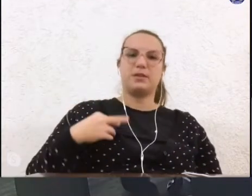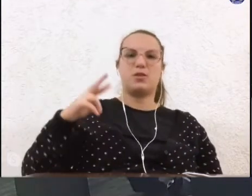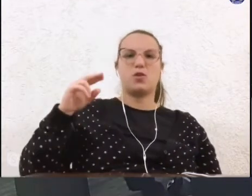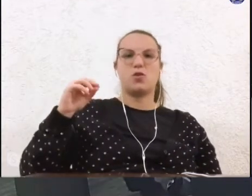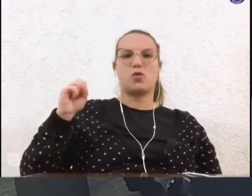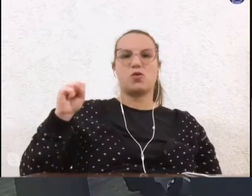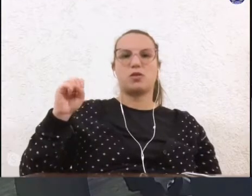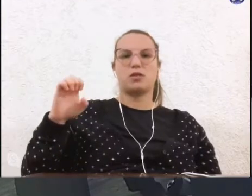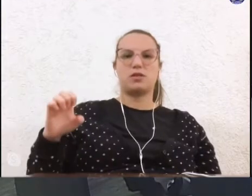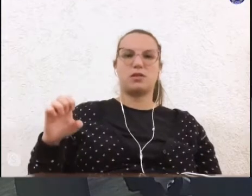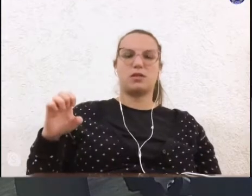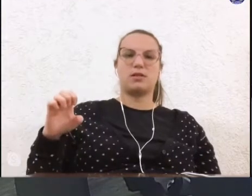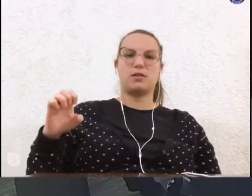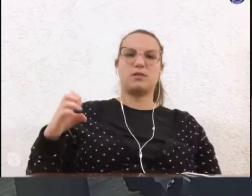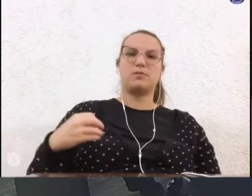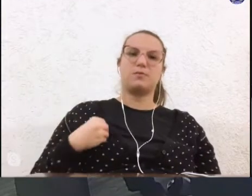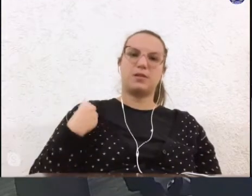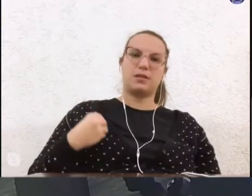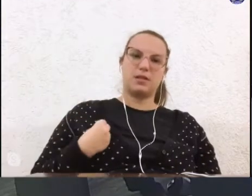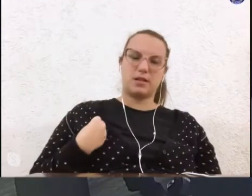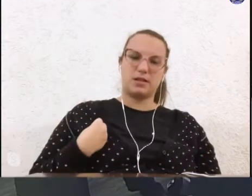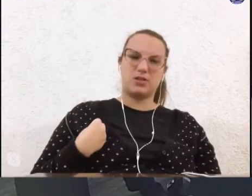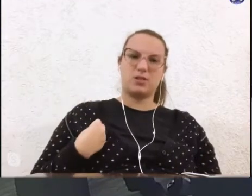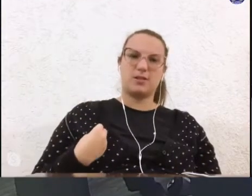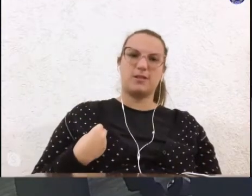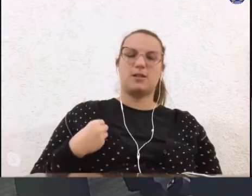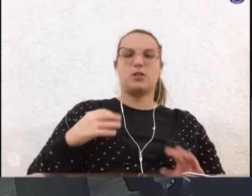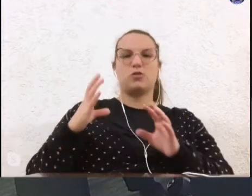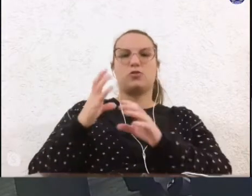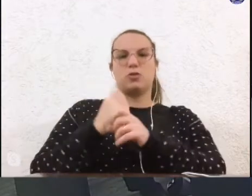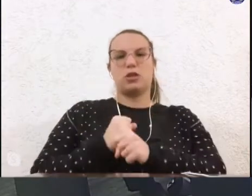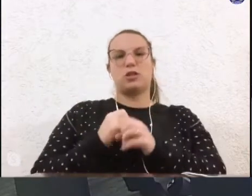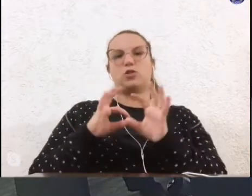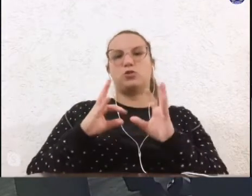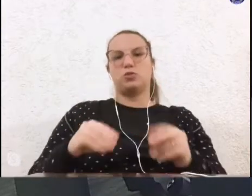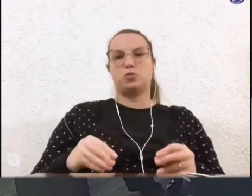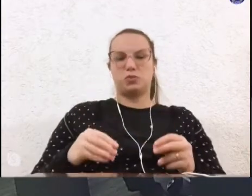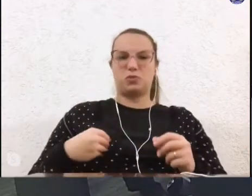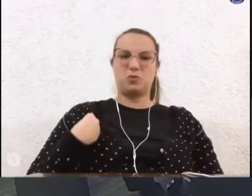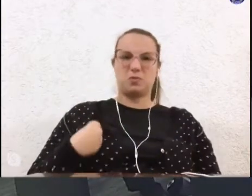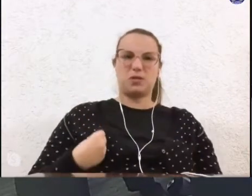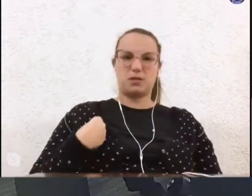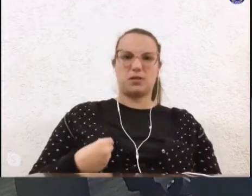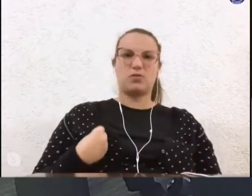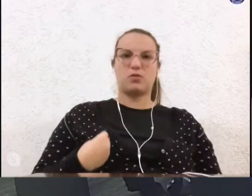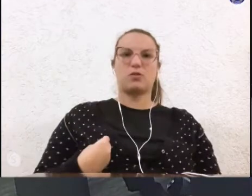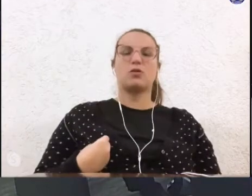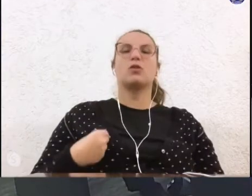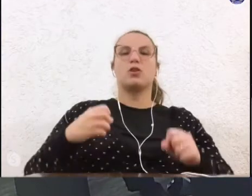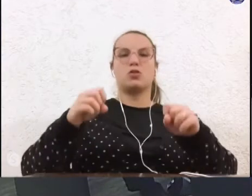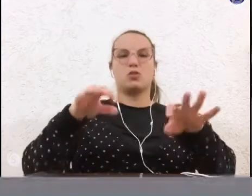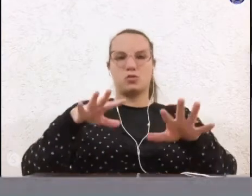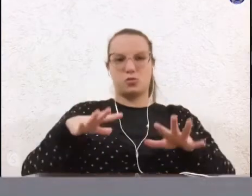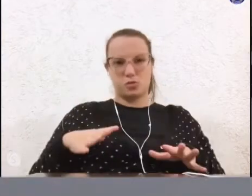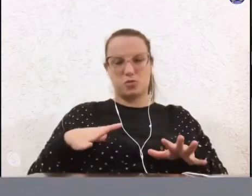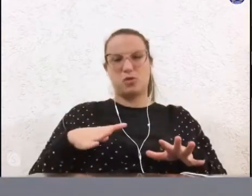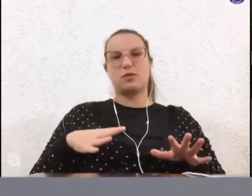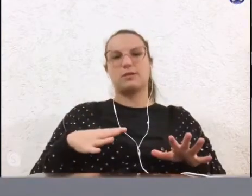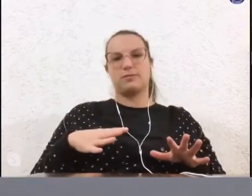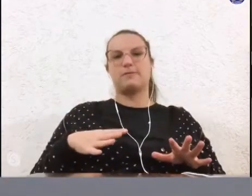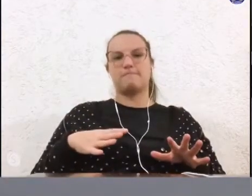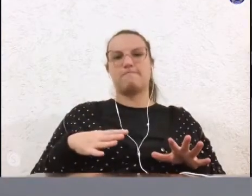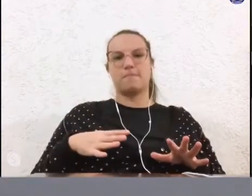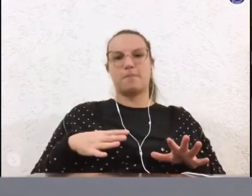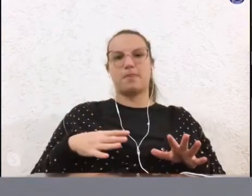com a totalidade dos vereadores presidente havendo número regimental está